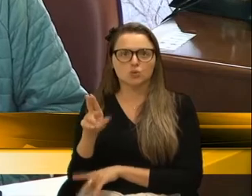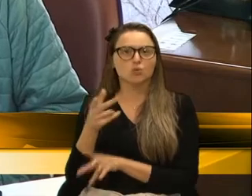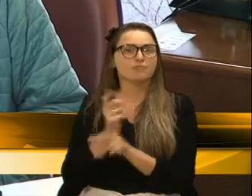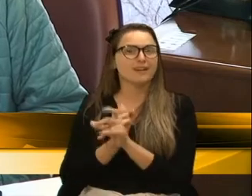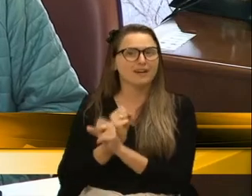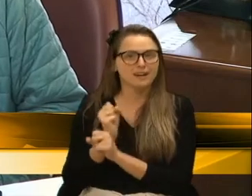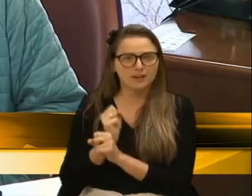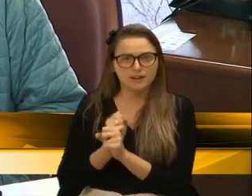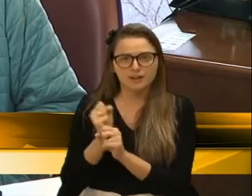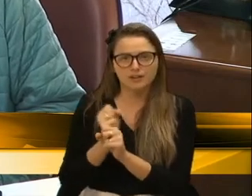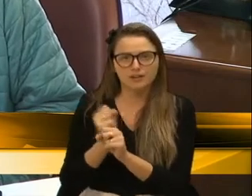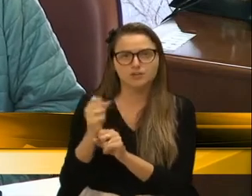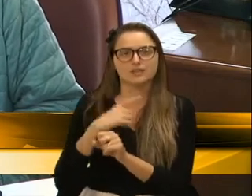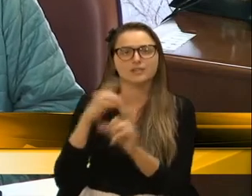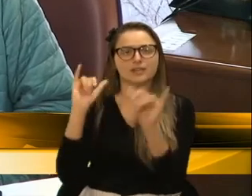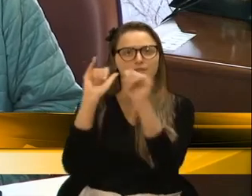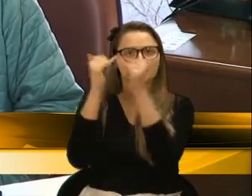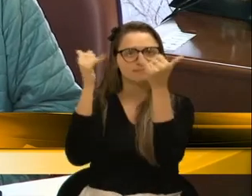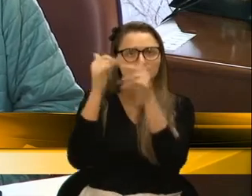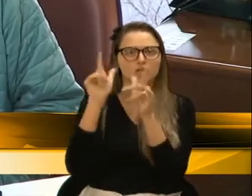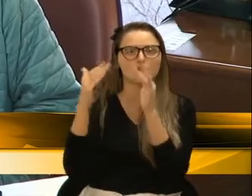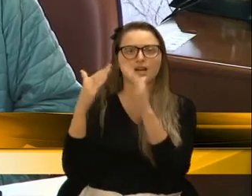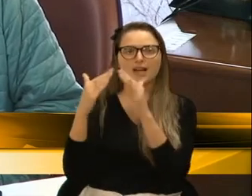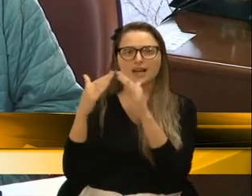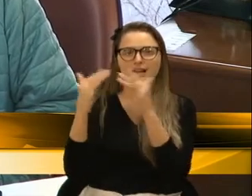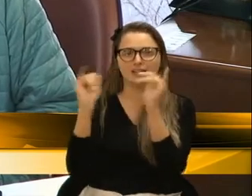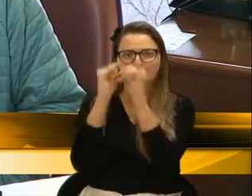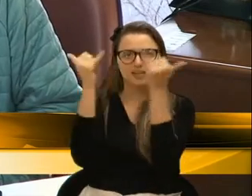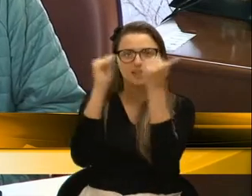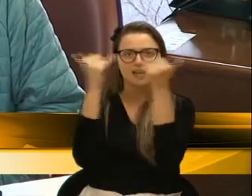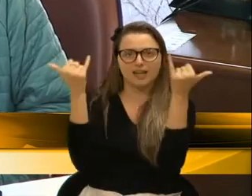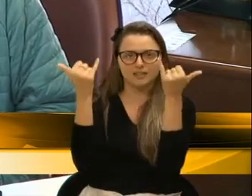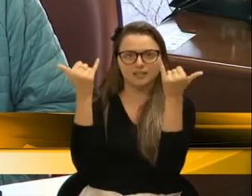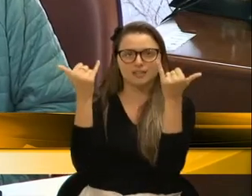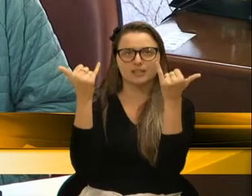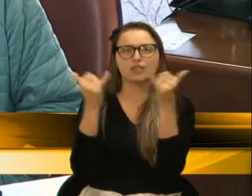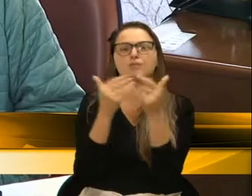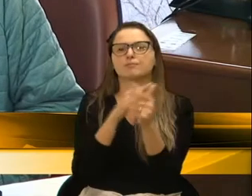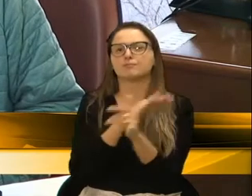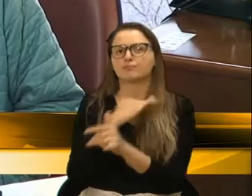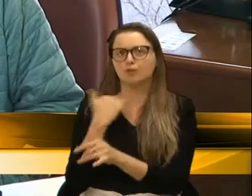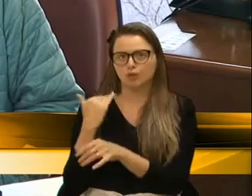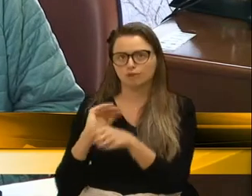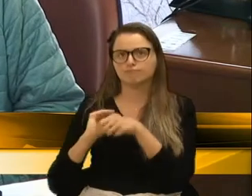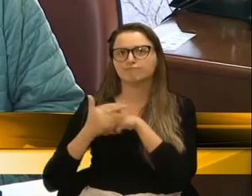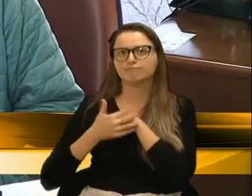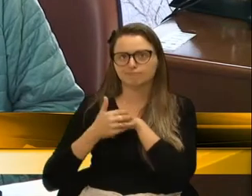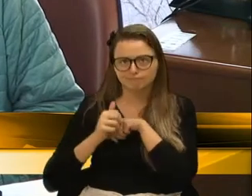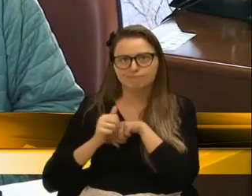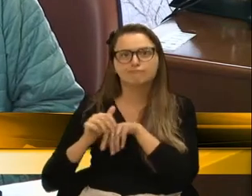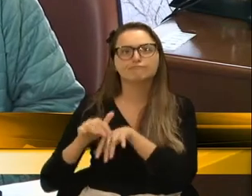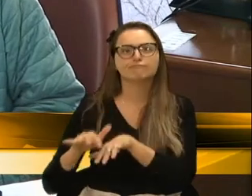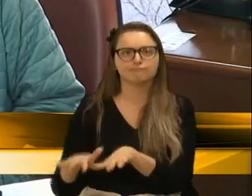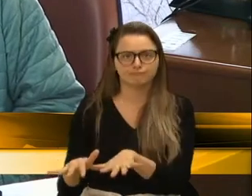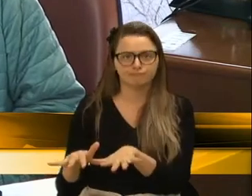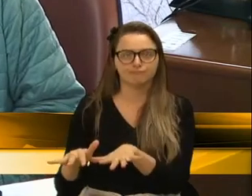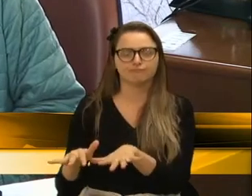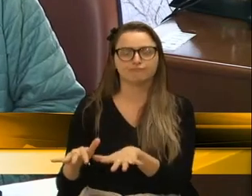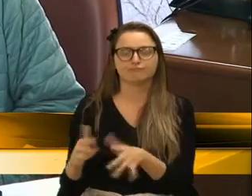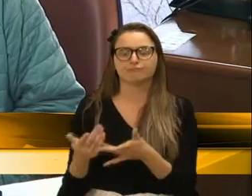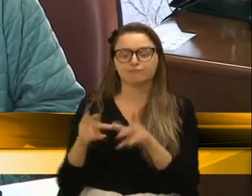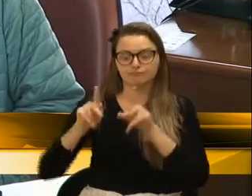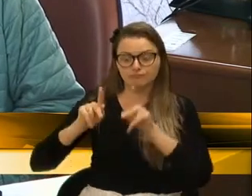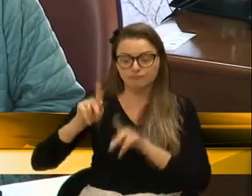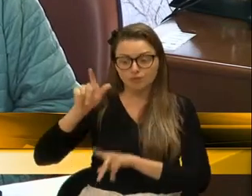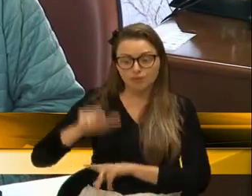a elétrica Chiru, o seu Valdir. Então, morreu de coronavírus, uma pessoa que ainda era